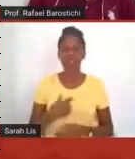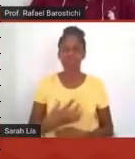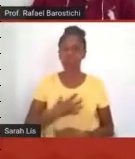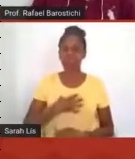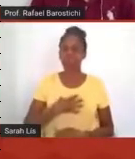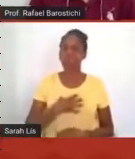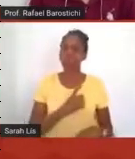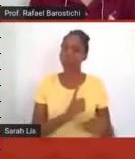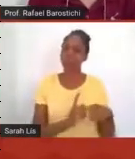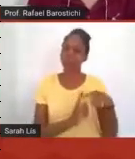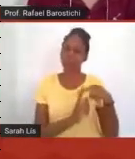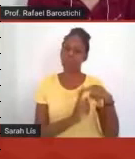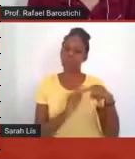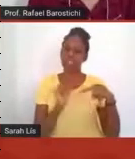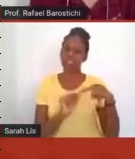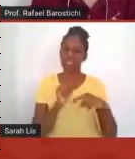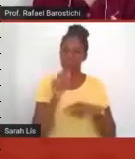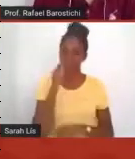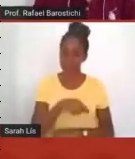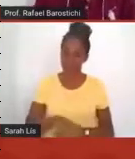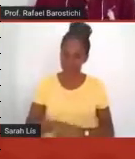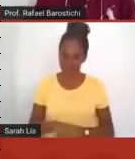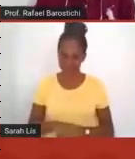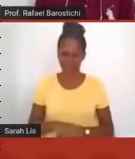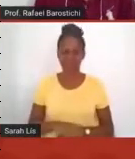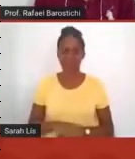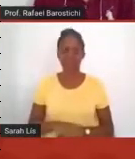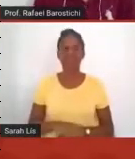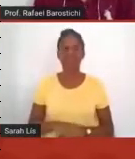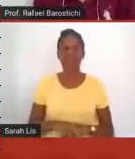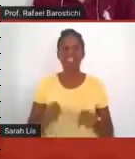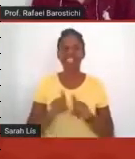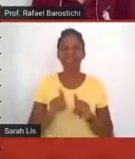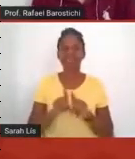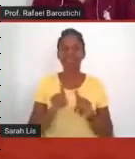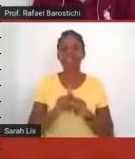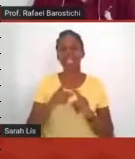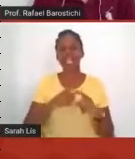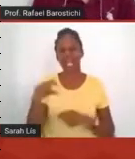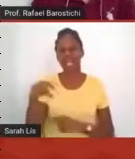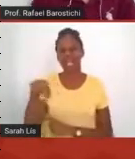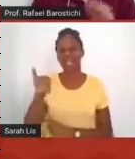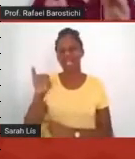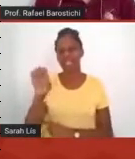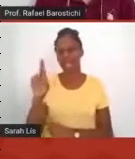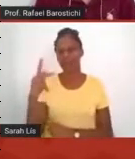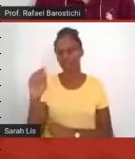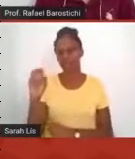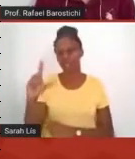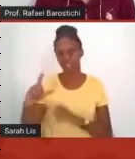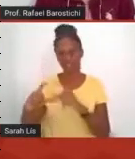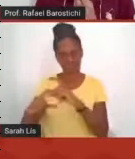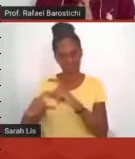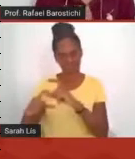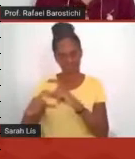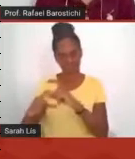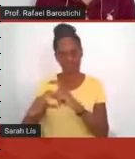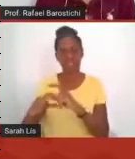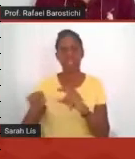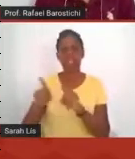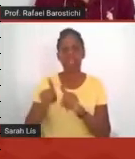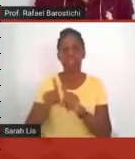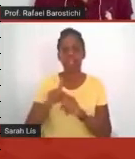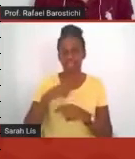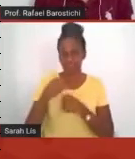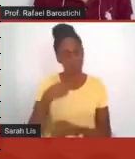além do Gochat, do Nearpod, uma outra coisa que nós testamos, algo que eu nunca tinha feito antes e testei